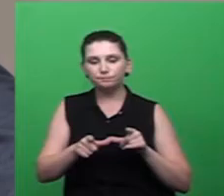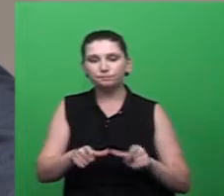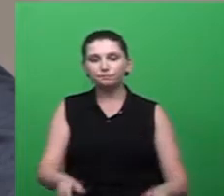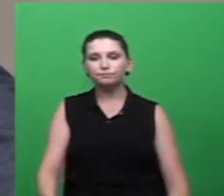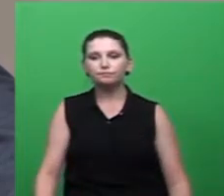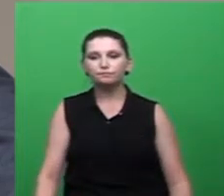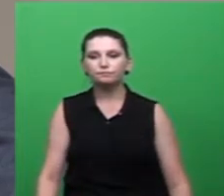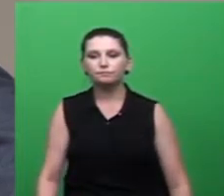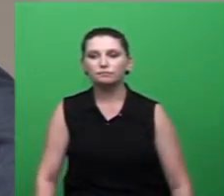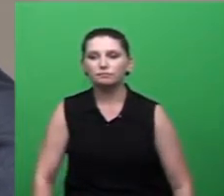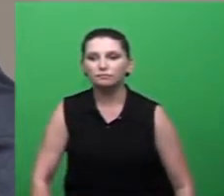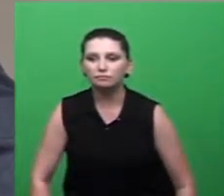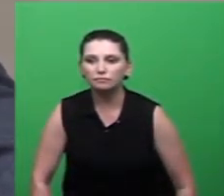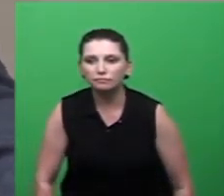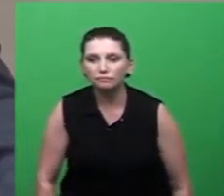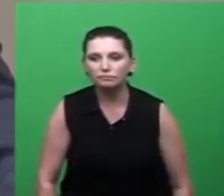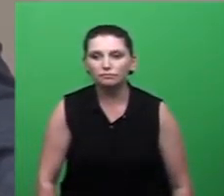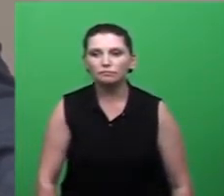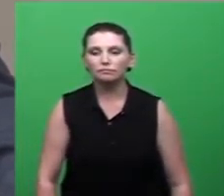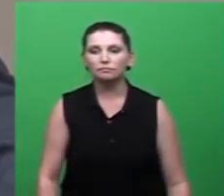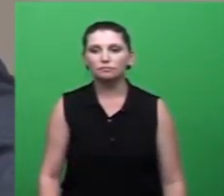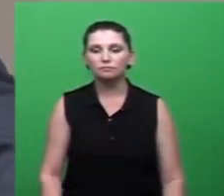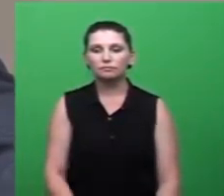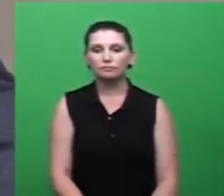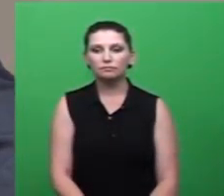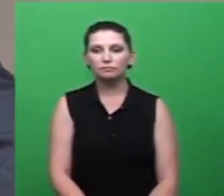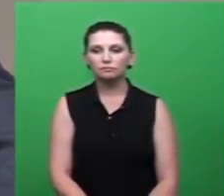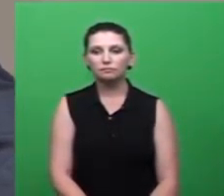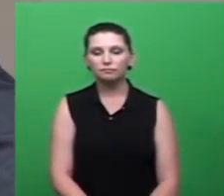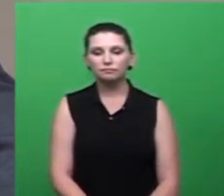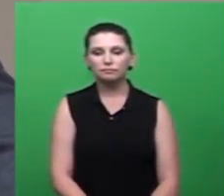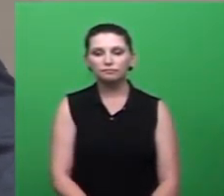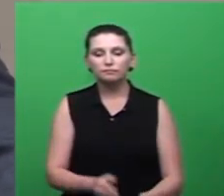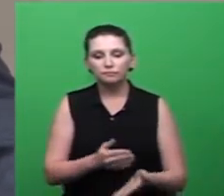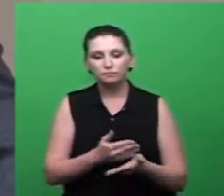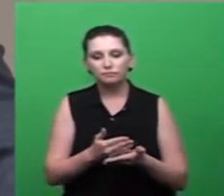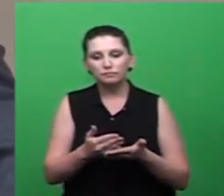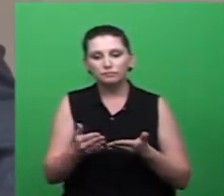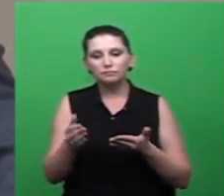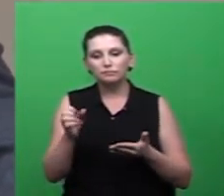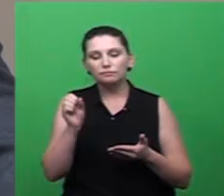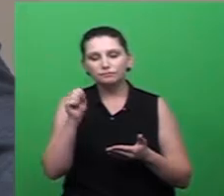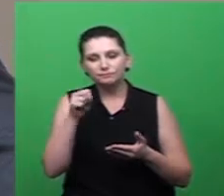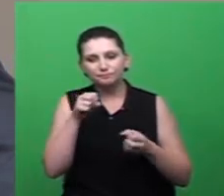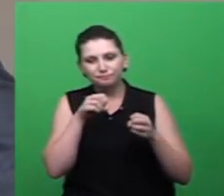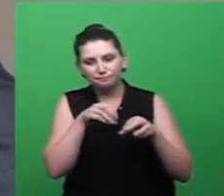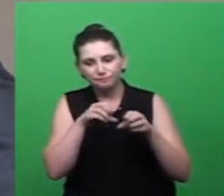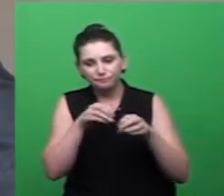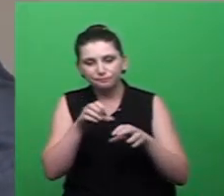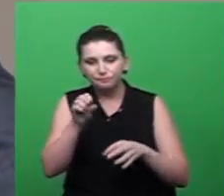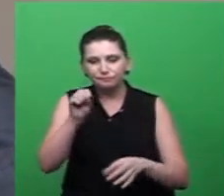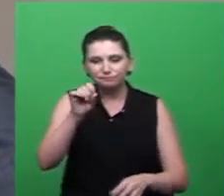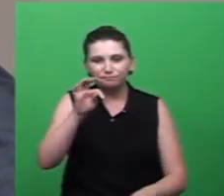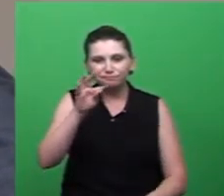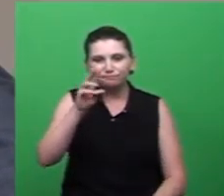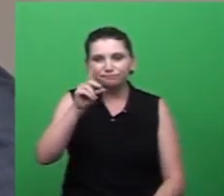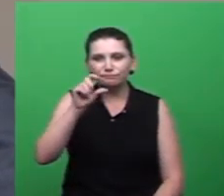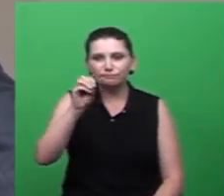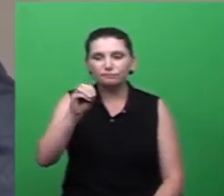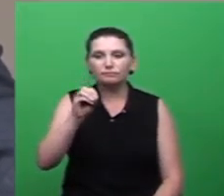moção de aplauso e incentivem, ainda mais, o triatleta Santiago